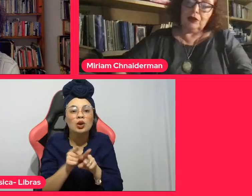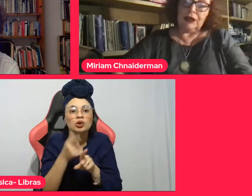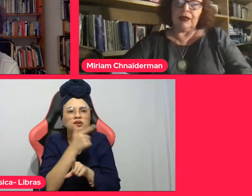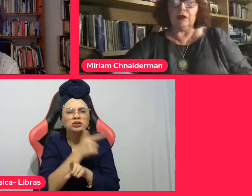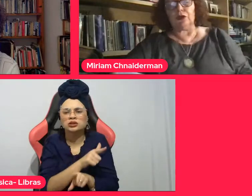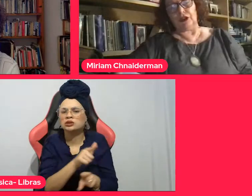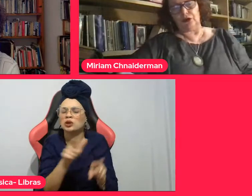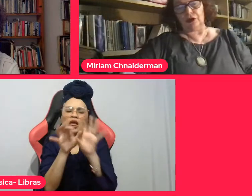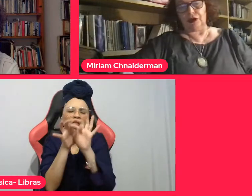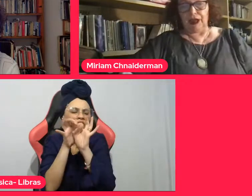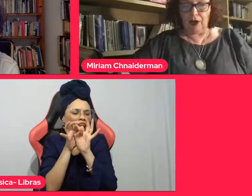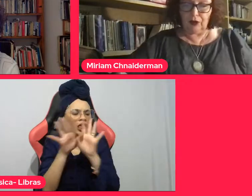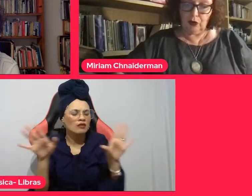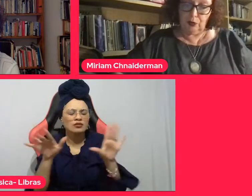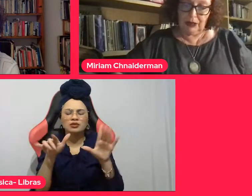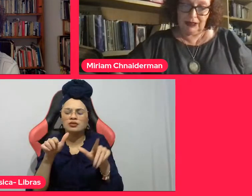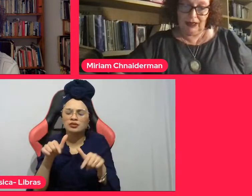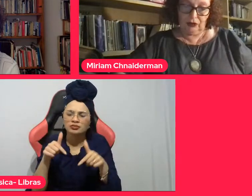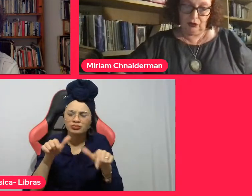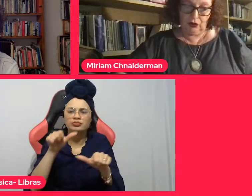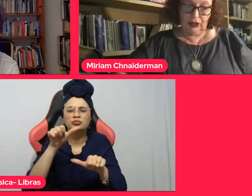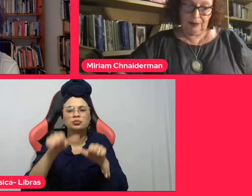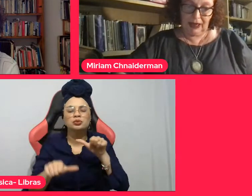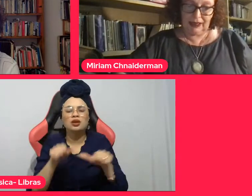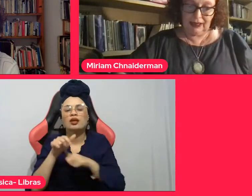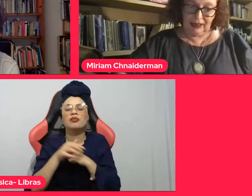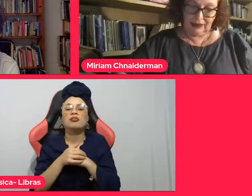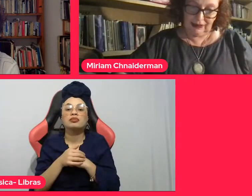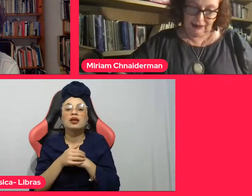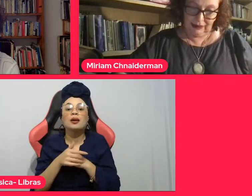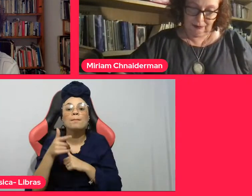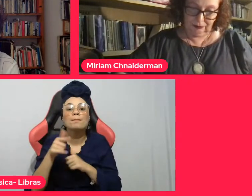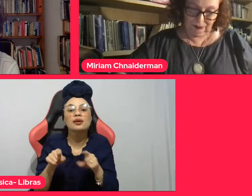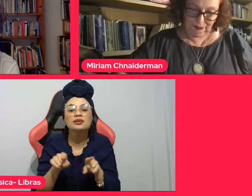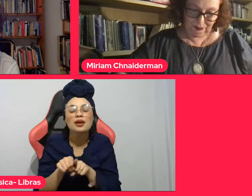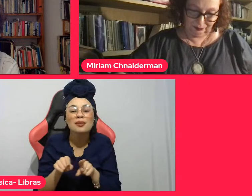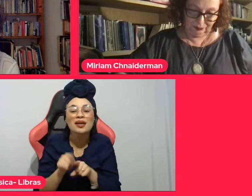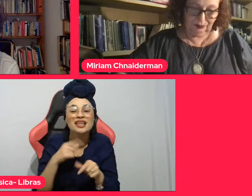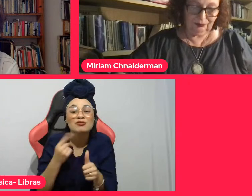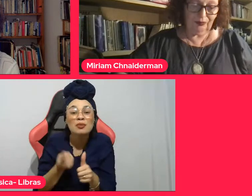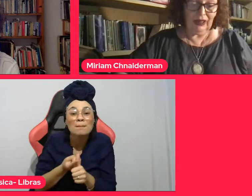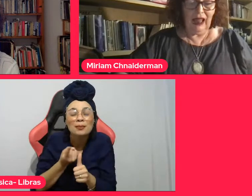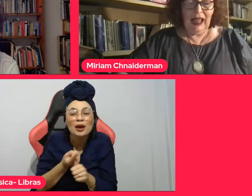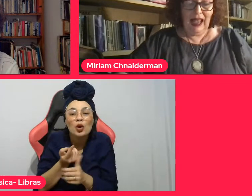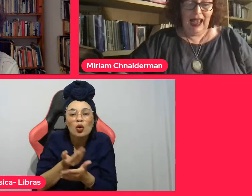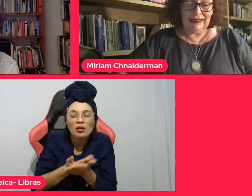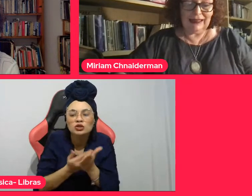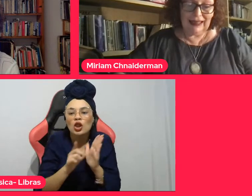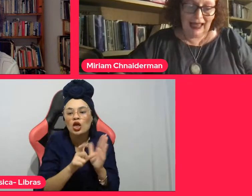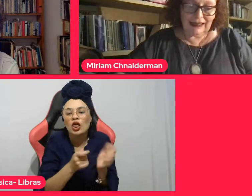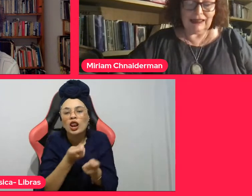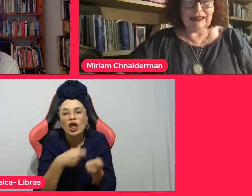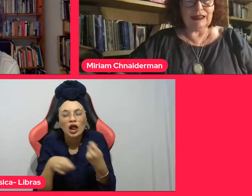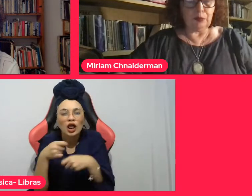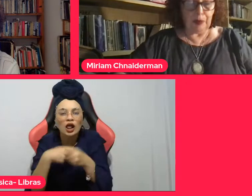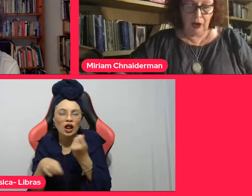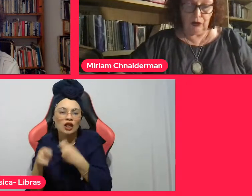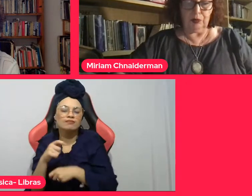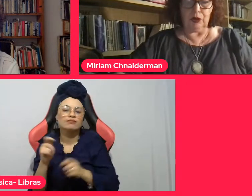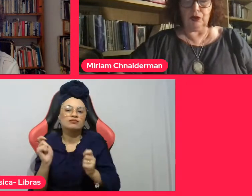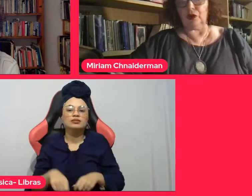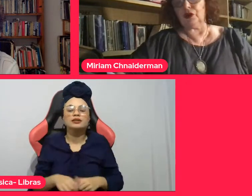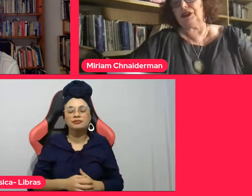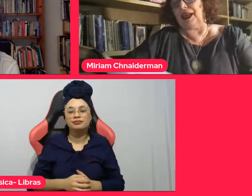primeiro centro industrial e comercial de toda América Latina. A cidade de São